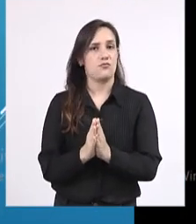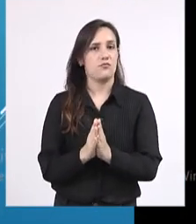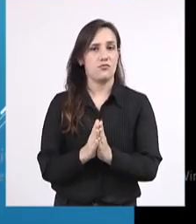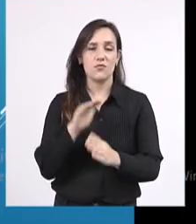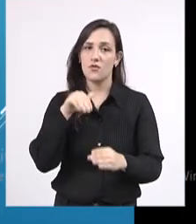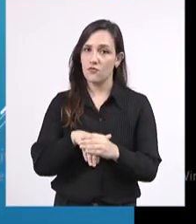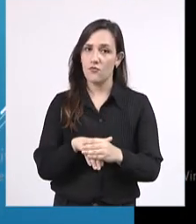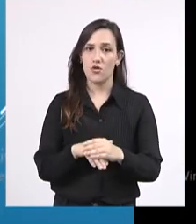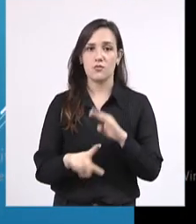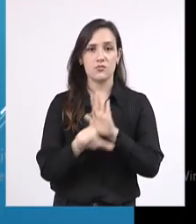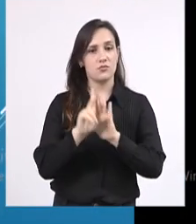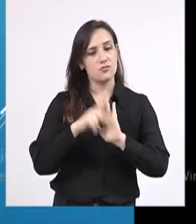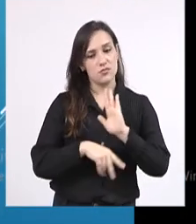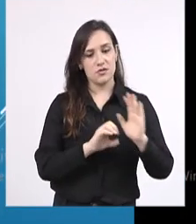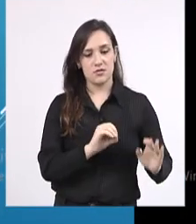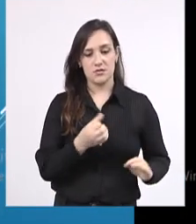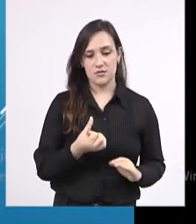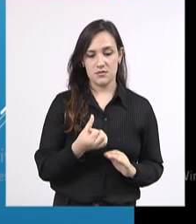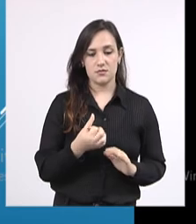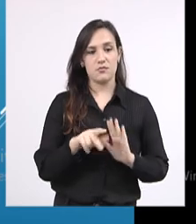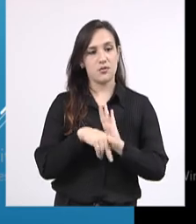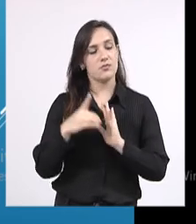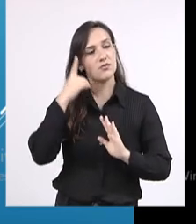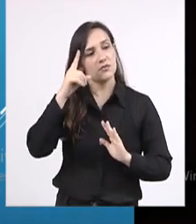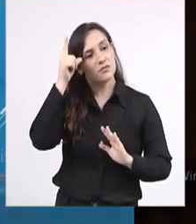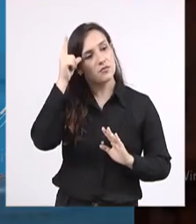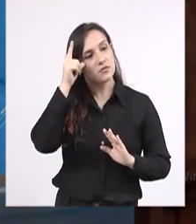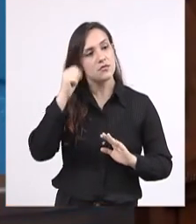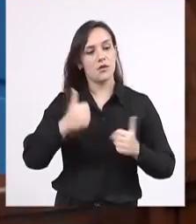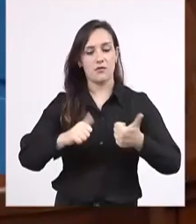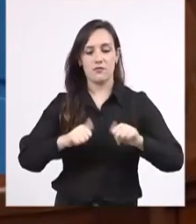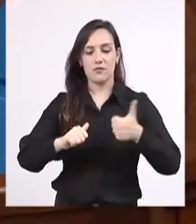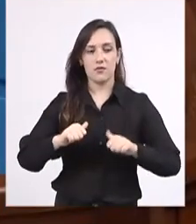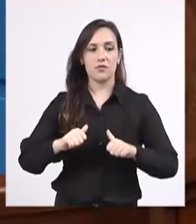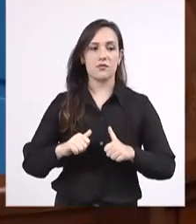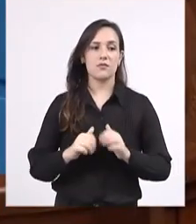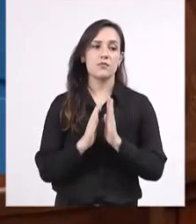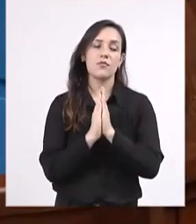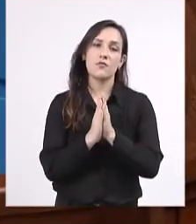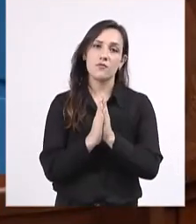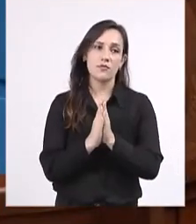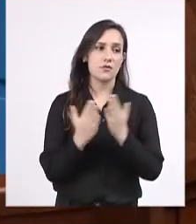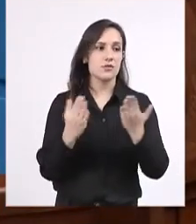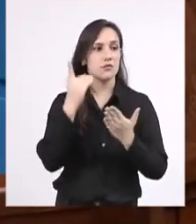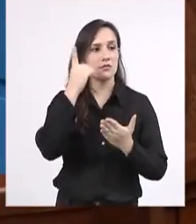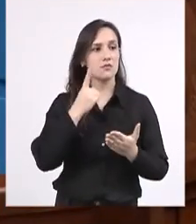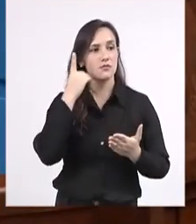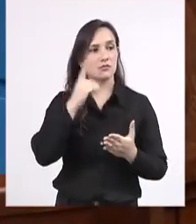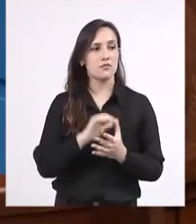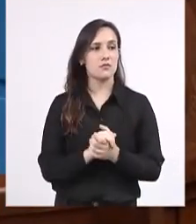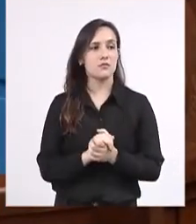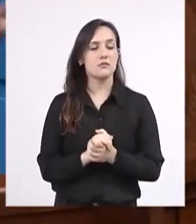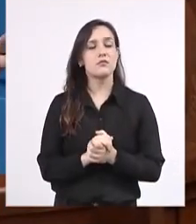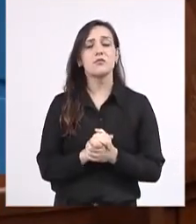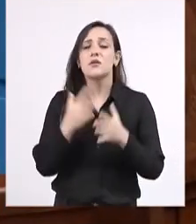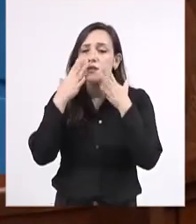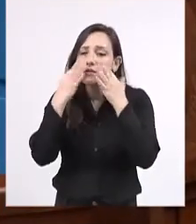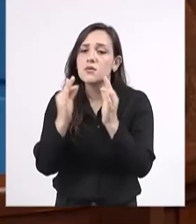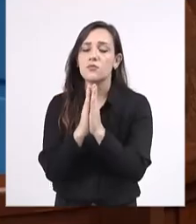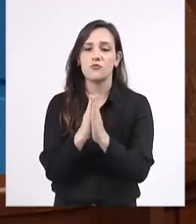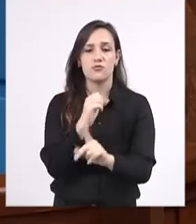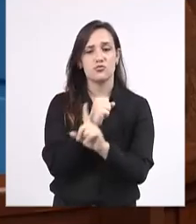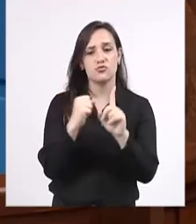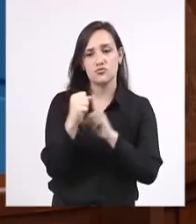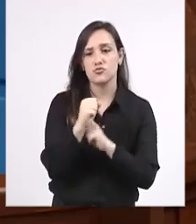06 de 2020. O deputado Lídio, que está na relatoria, apela ao senhor, senhor deputado, que ouça a sociedade, ouça